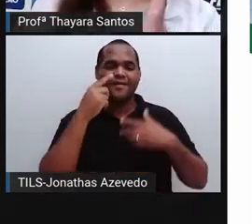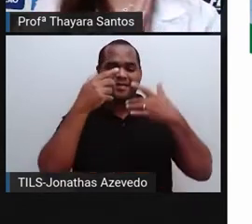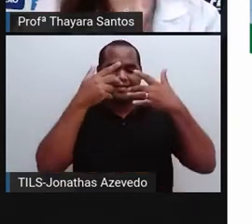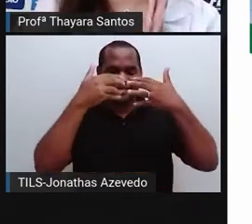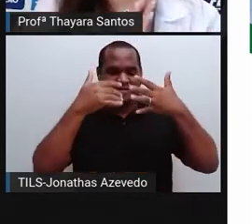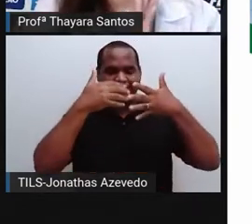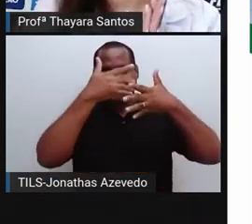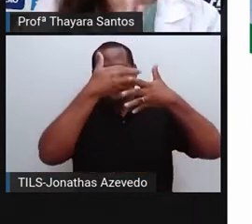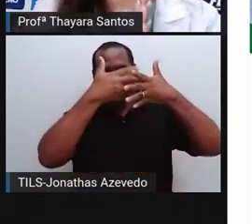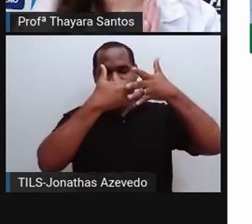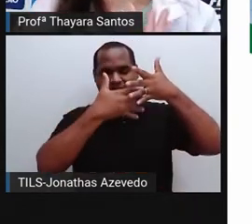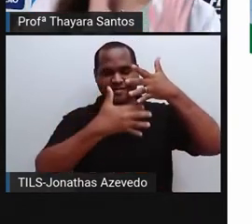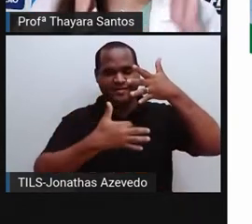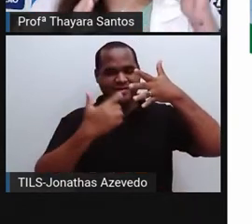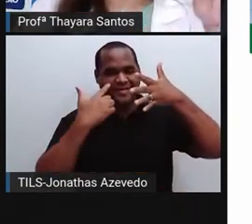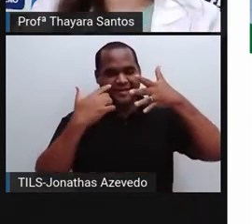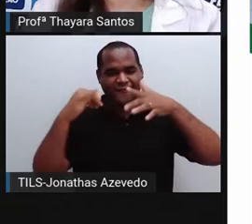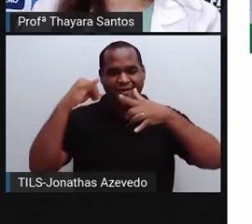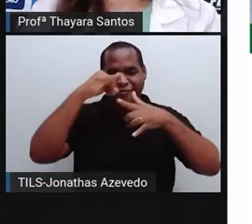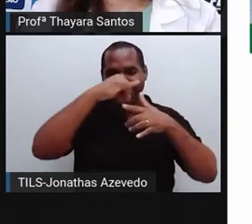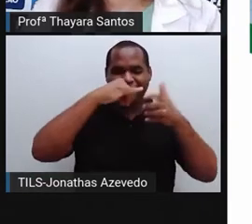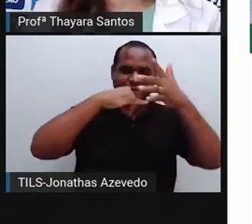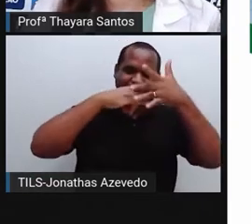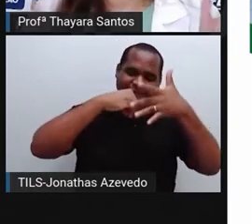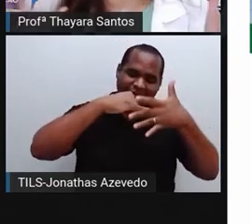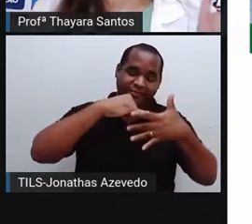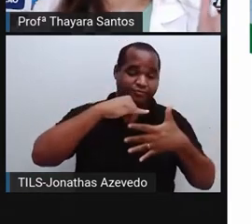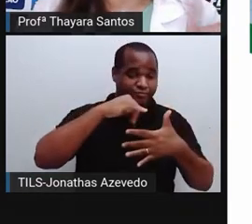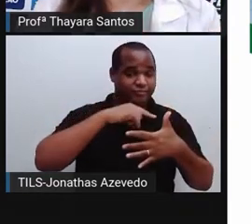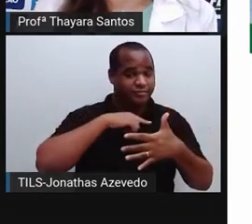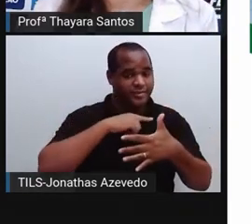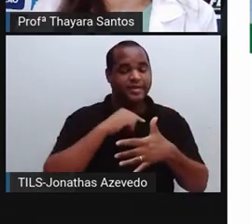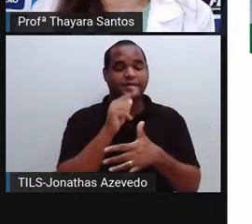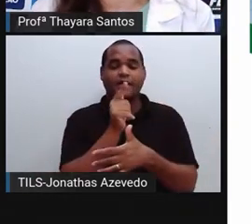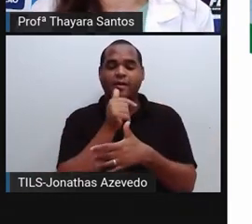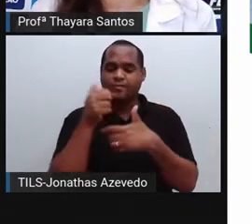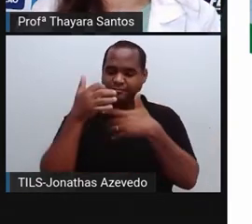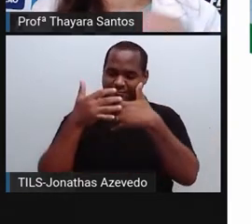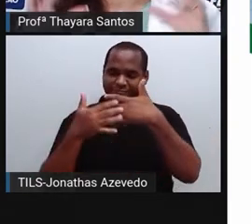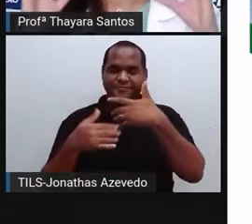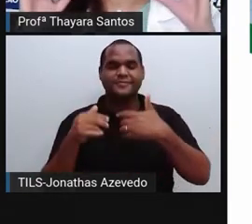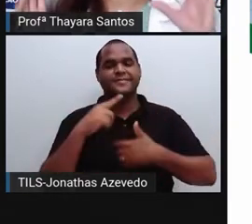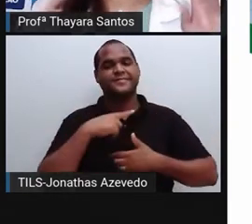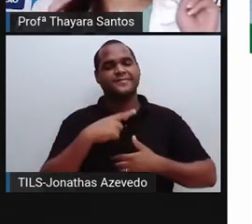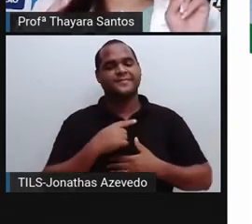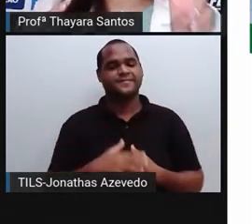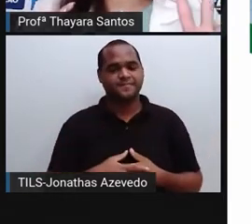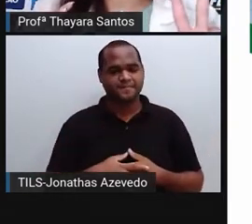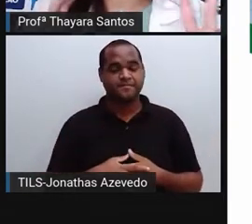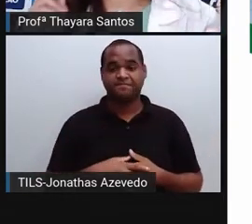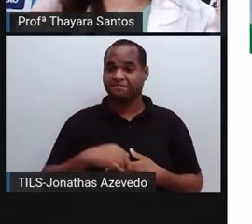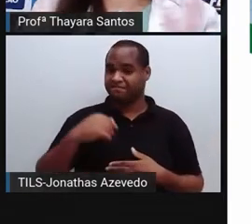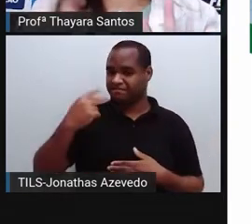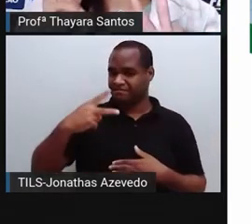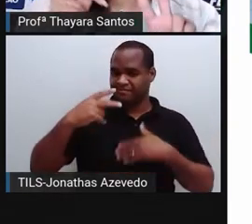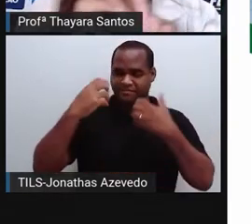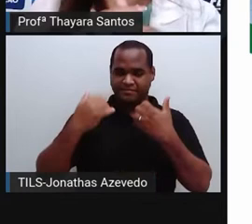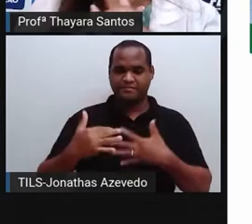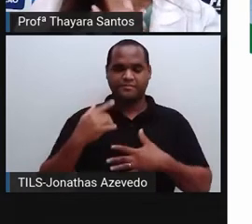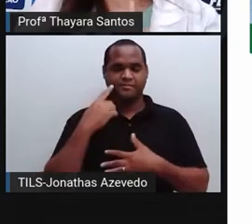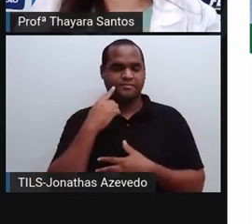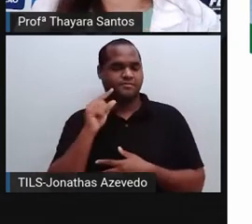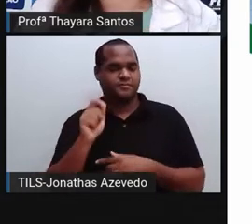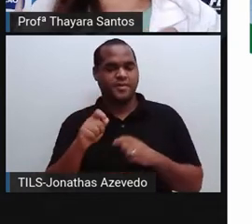do avião fica molhada. Por quê? Porque é gotícula de água mesmo, é água líquida ali naquela nuvem. Então, segundo processo do ciclo,